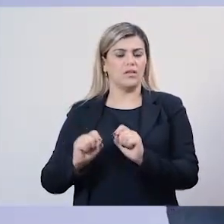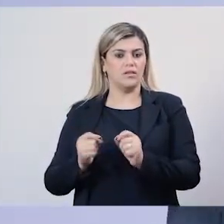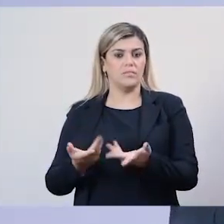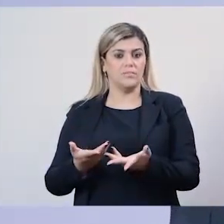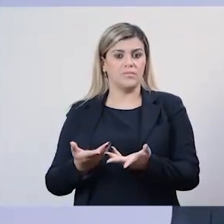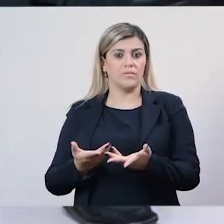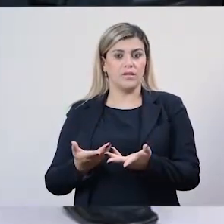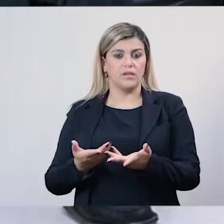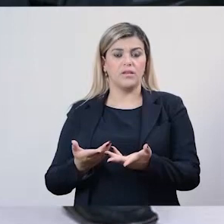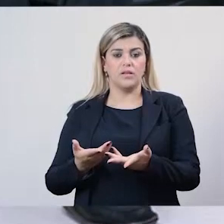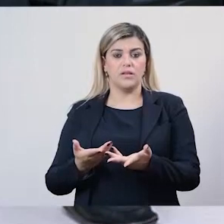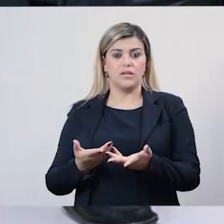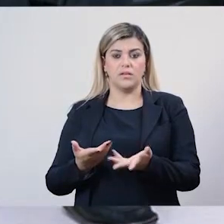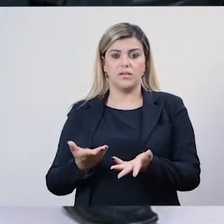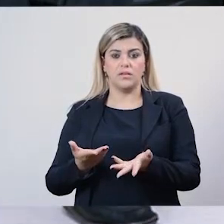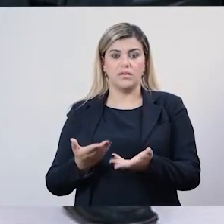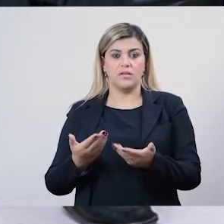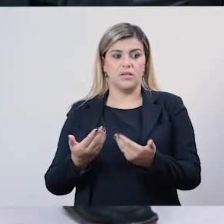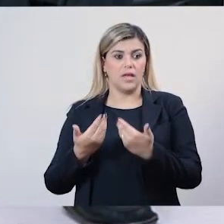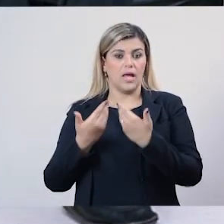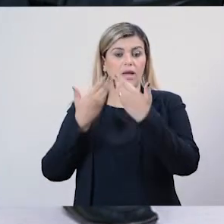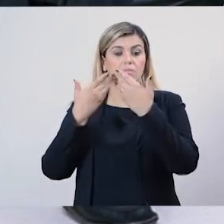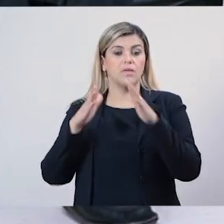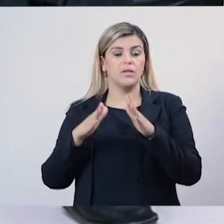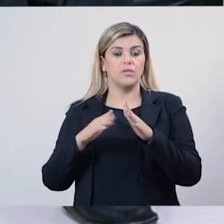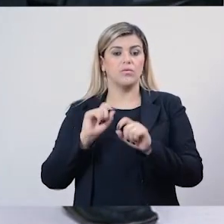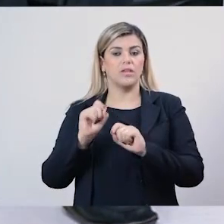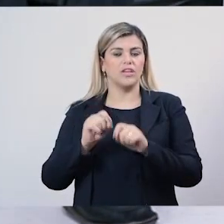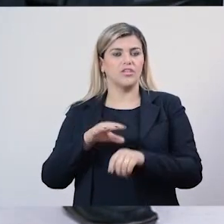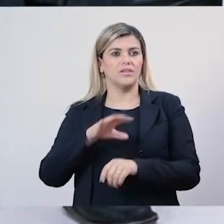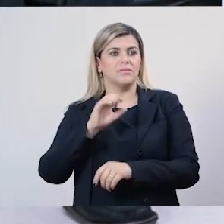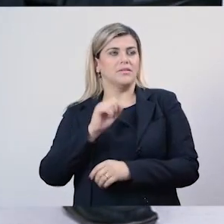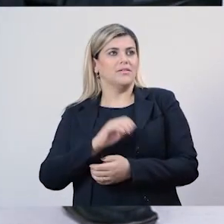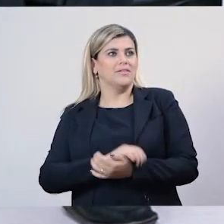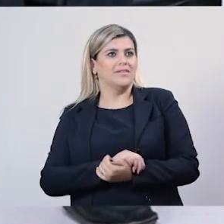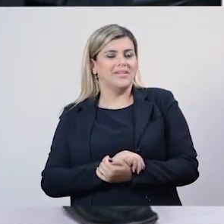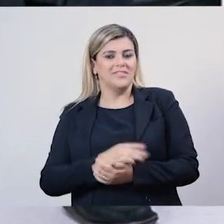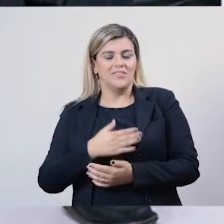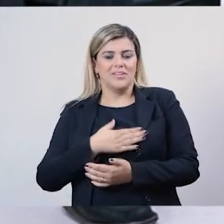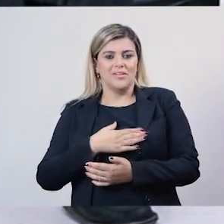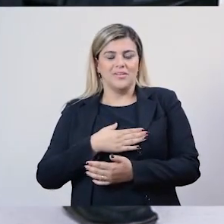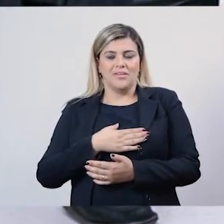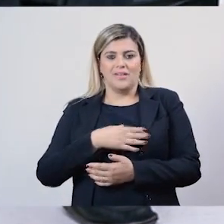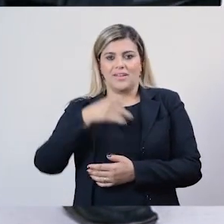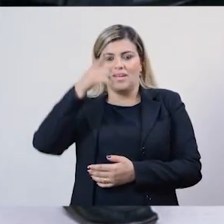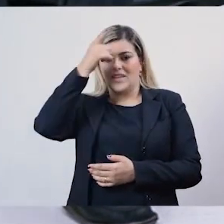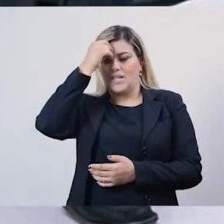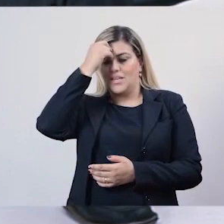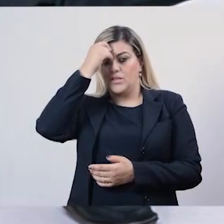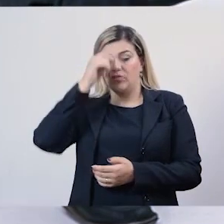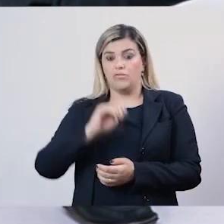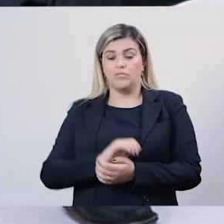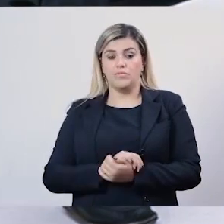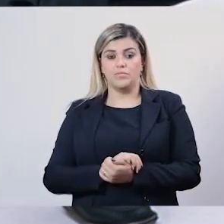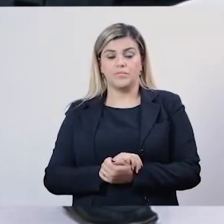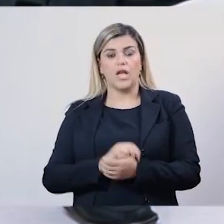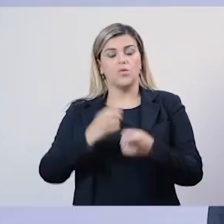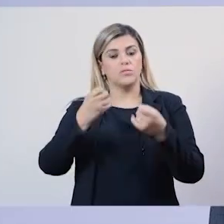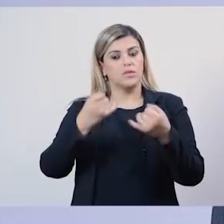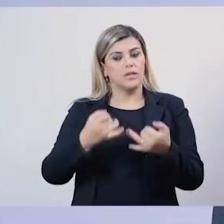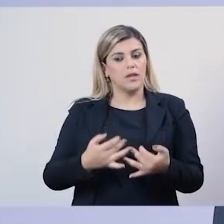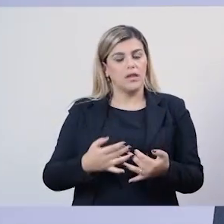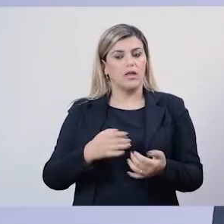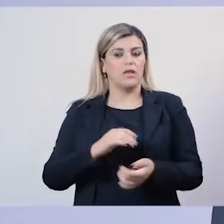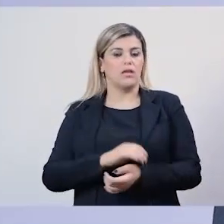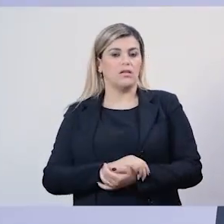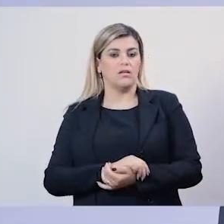Quebrou completamente, assim, o gelo, né? Aí a gente respirou aliviado, tinha um piso das costas grande, né? Aí